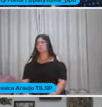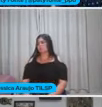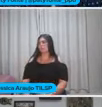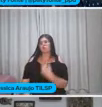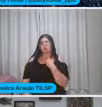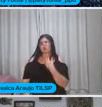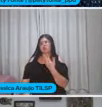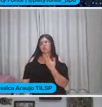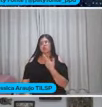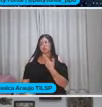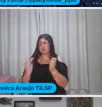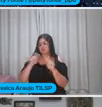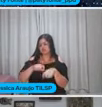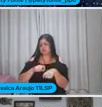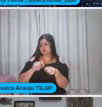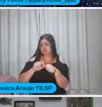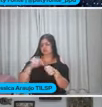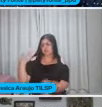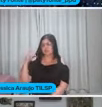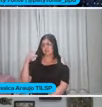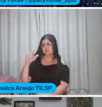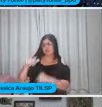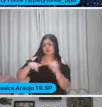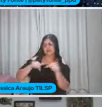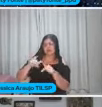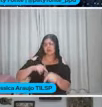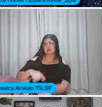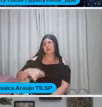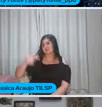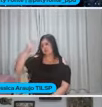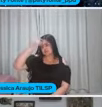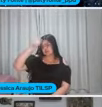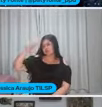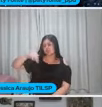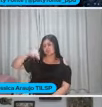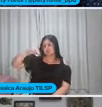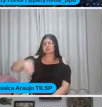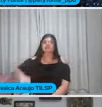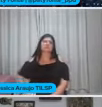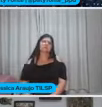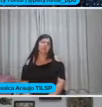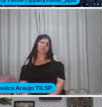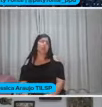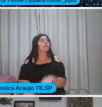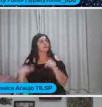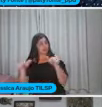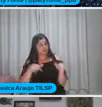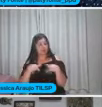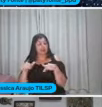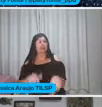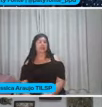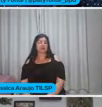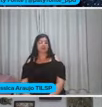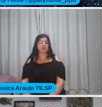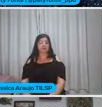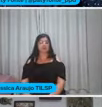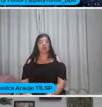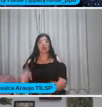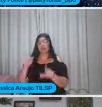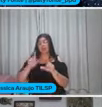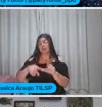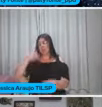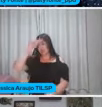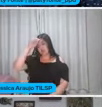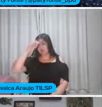Uma atividade de ciências Que vai trabalhar ali Raciocínio lógico Matemático Vai trabalhar Letramento Não só